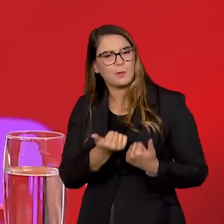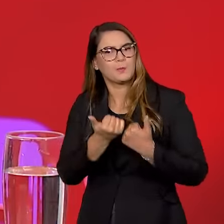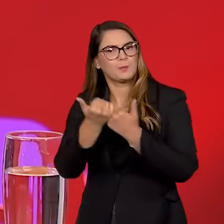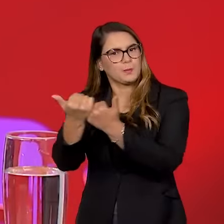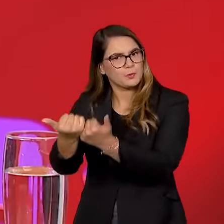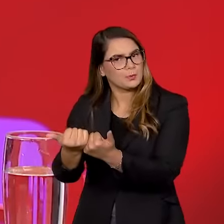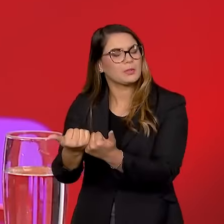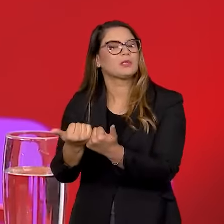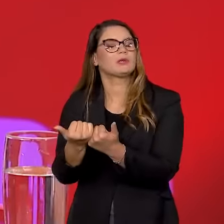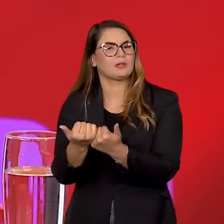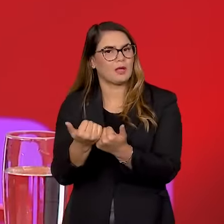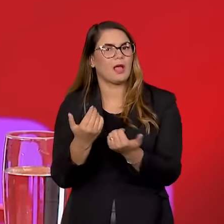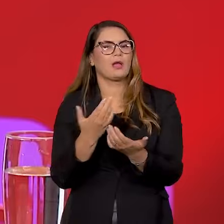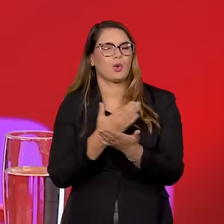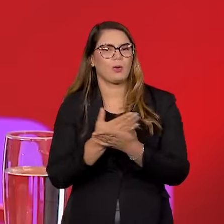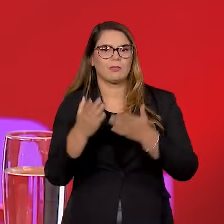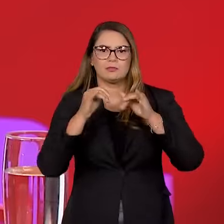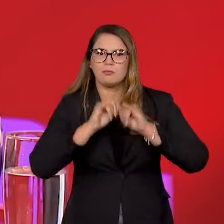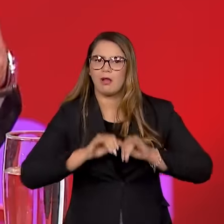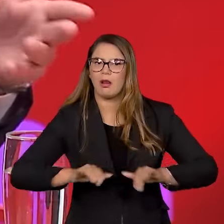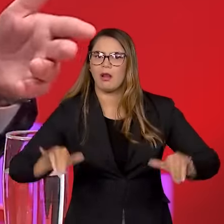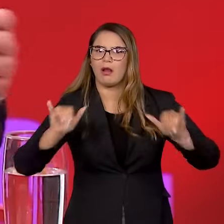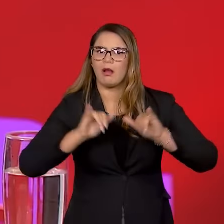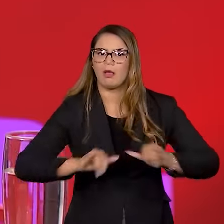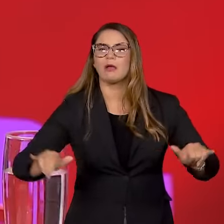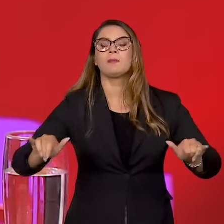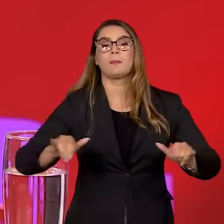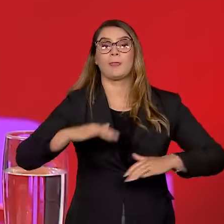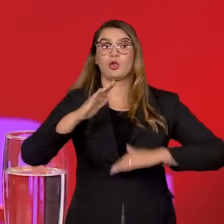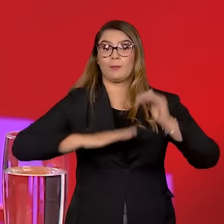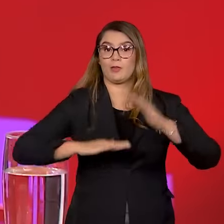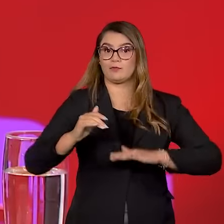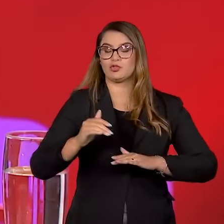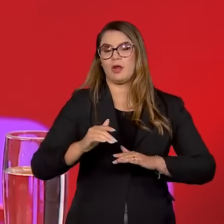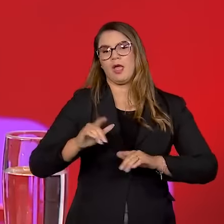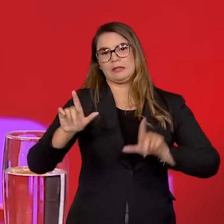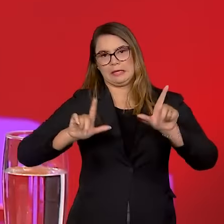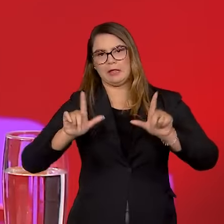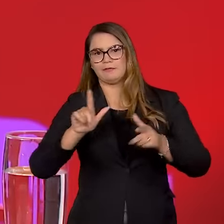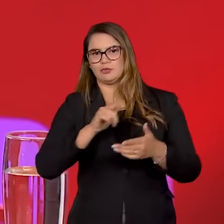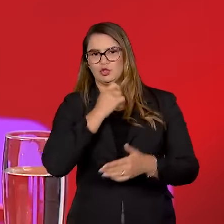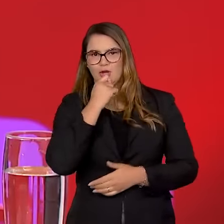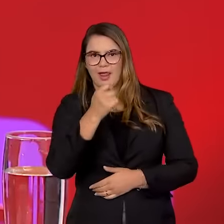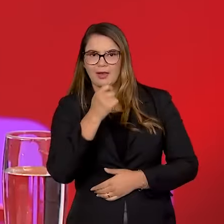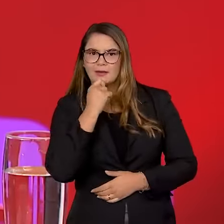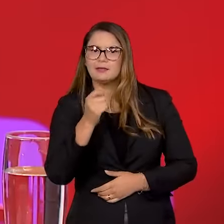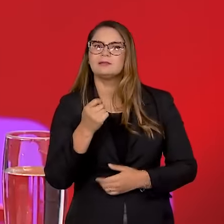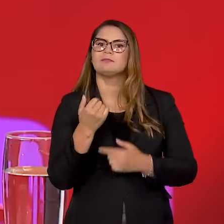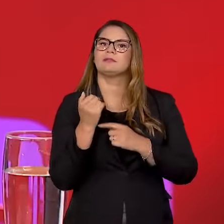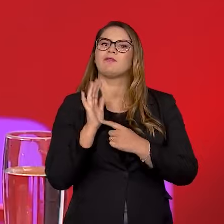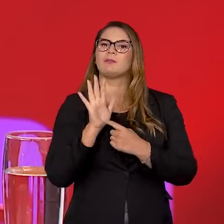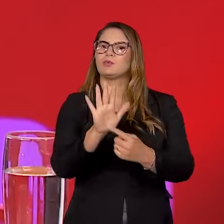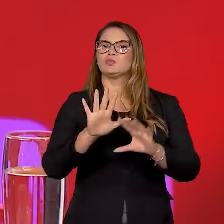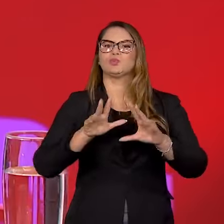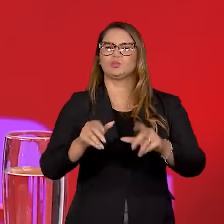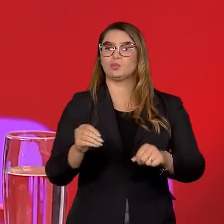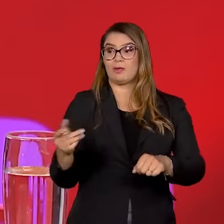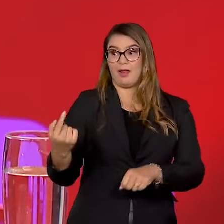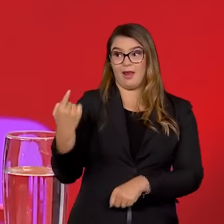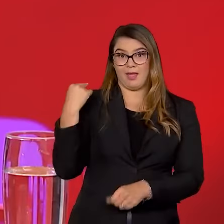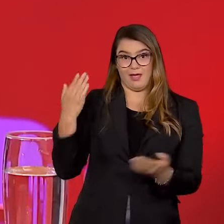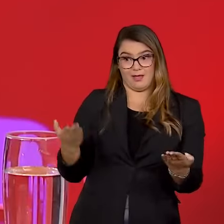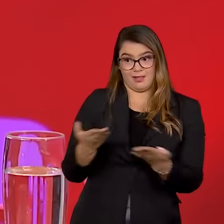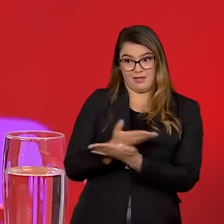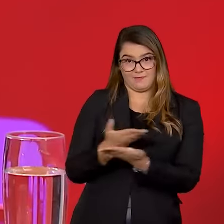Tudo aquilo que passou a circular, né? E o jornalismo, evidentemente, que estava revelando aquilo. Eu não tinha a menor dúvida que a estratégia da Lava Jato, que à